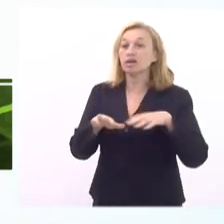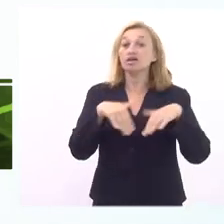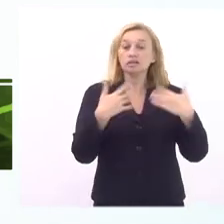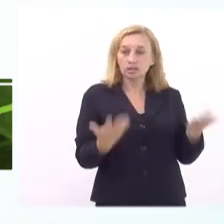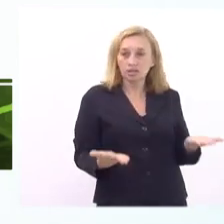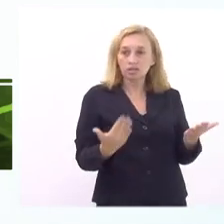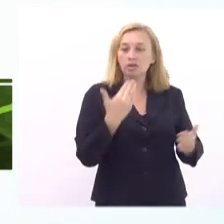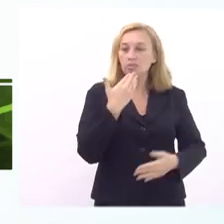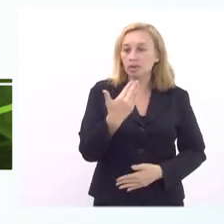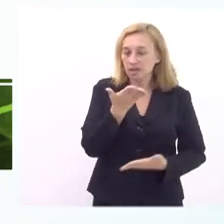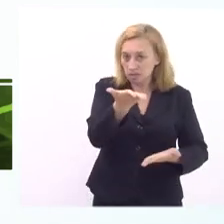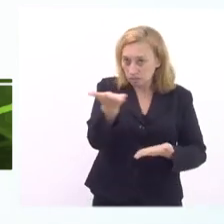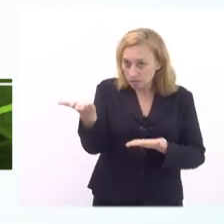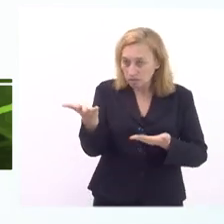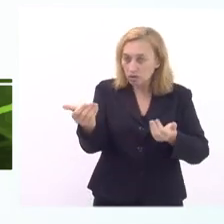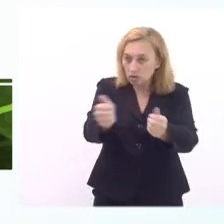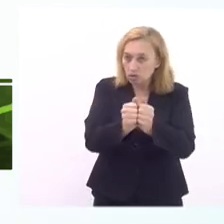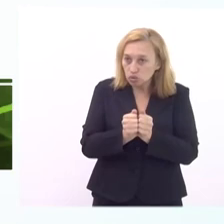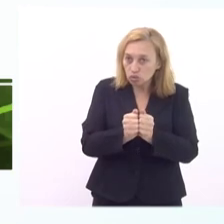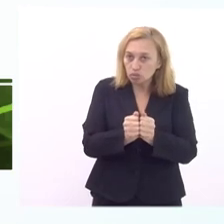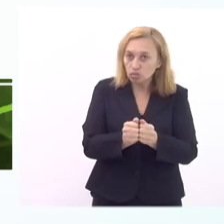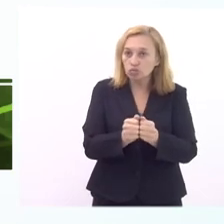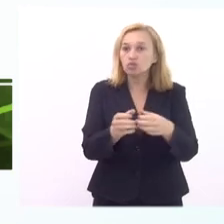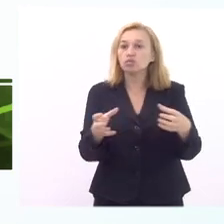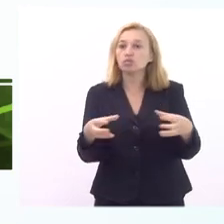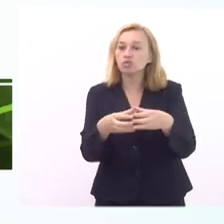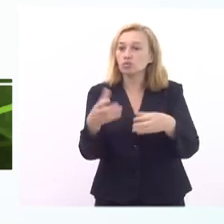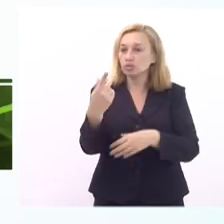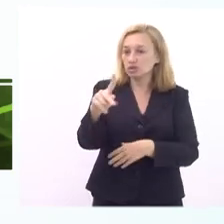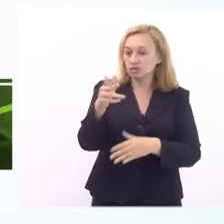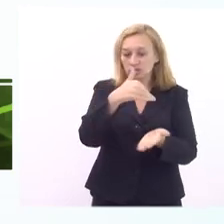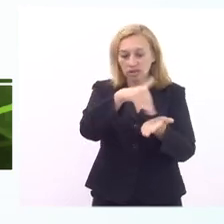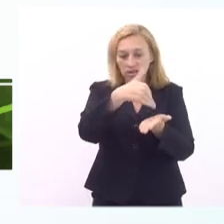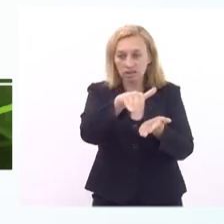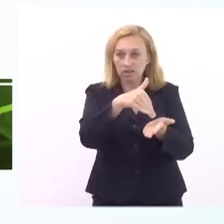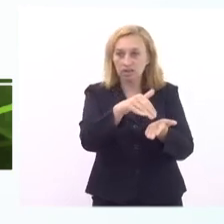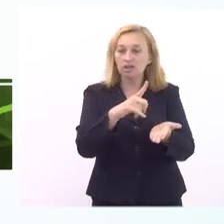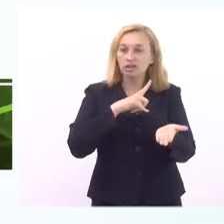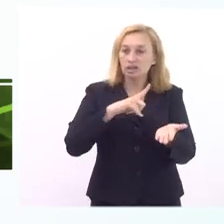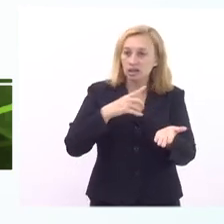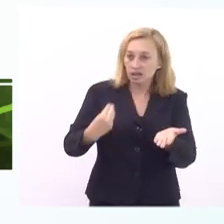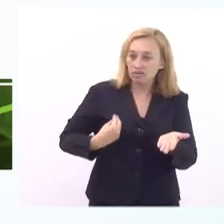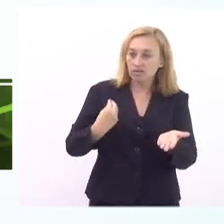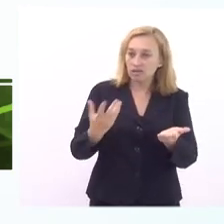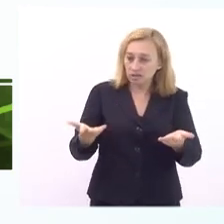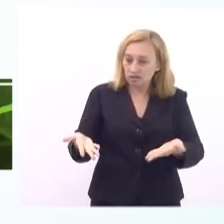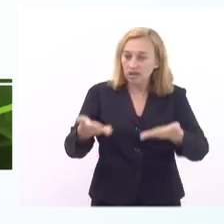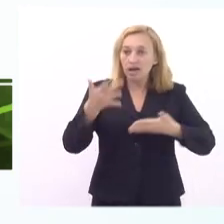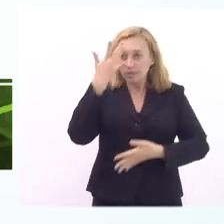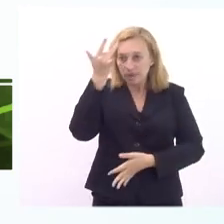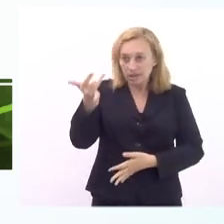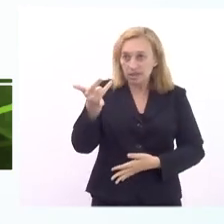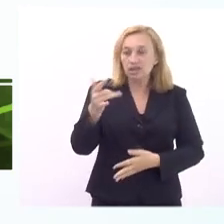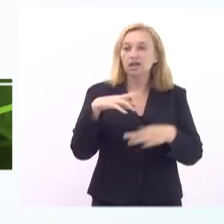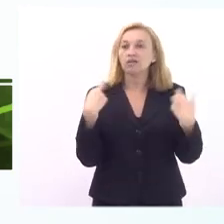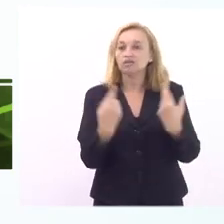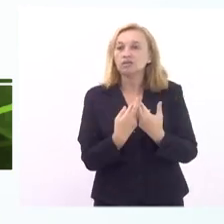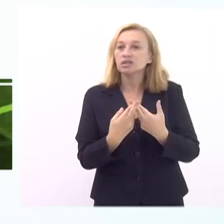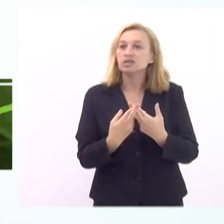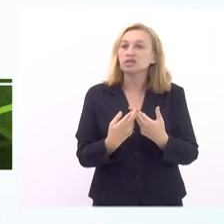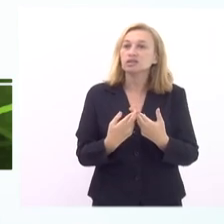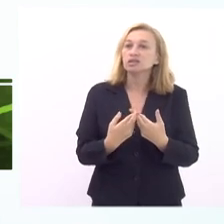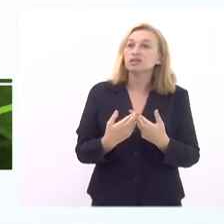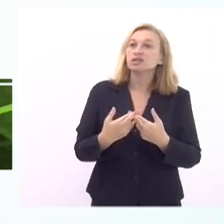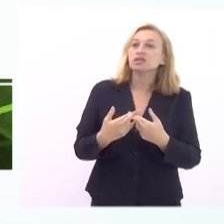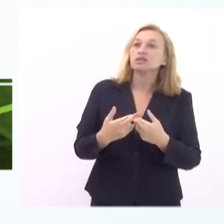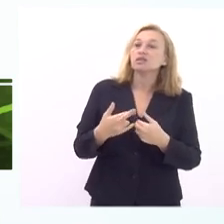solicito aí que junto com seus pares aí da secretaria garanta aí a presença da secretaria amanhã eu diria que amanhã a gente